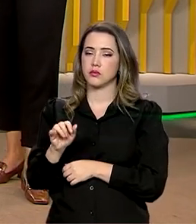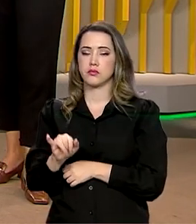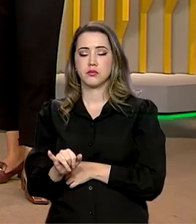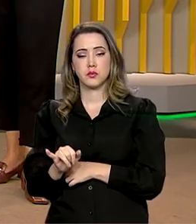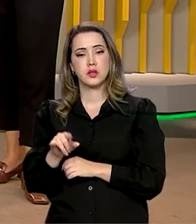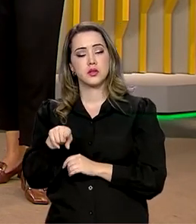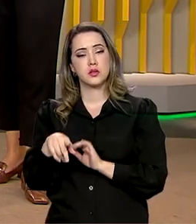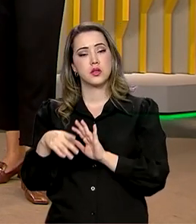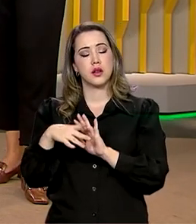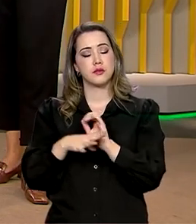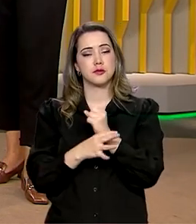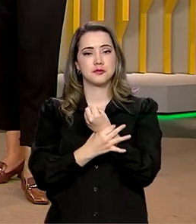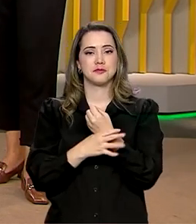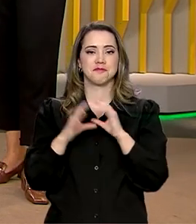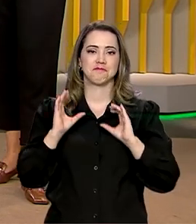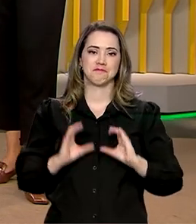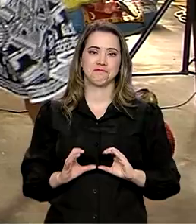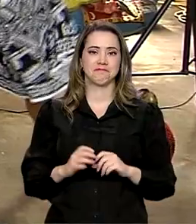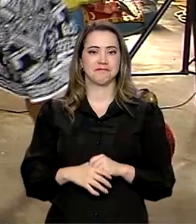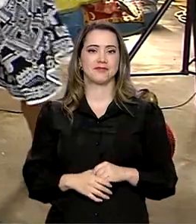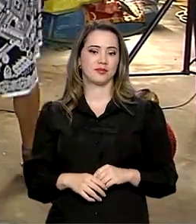Segurança Pública com Cidadania.